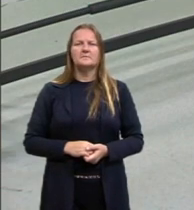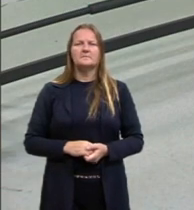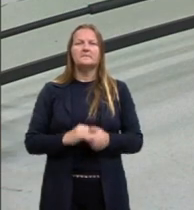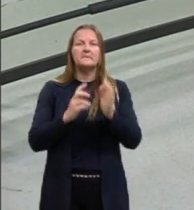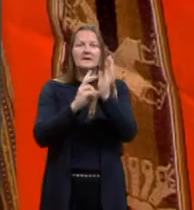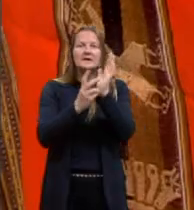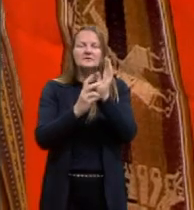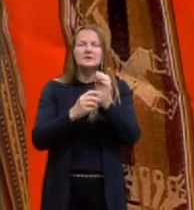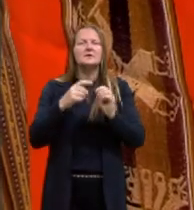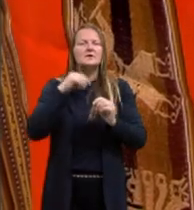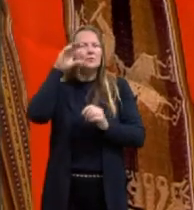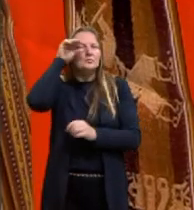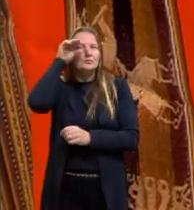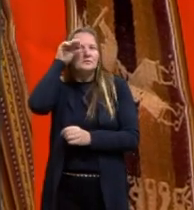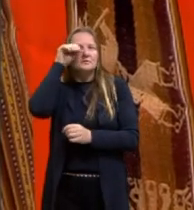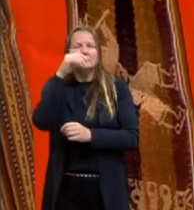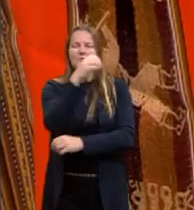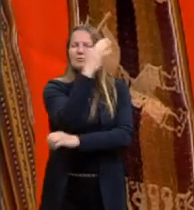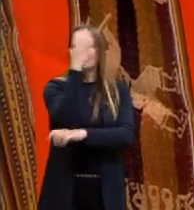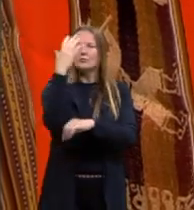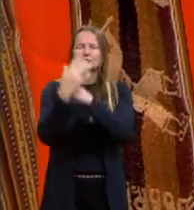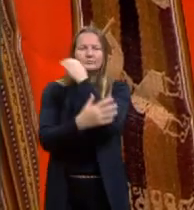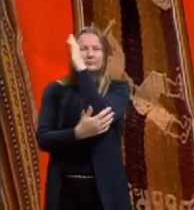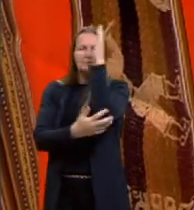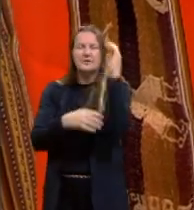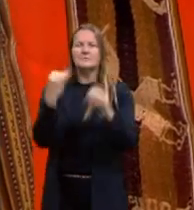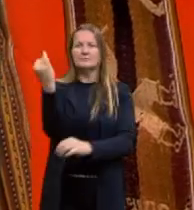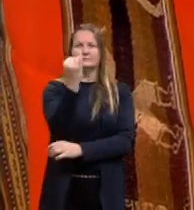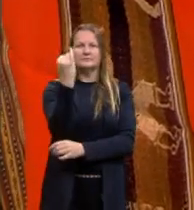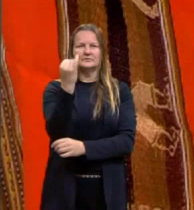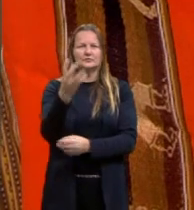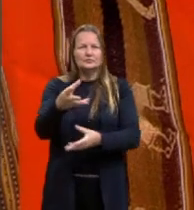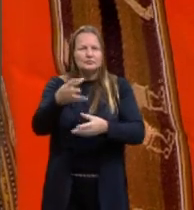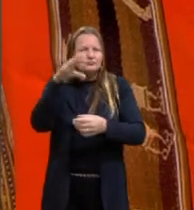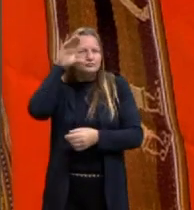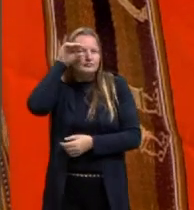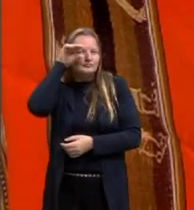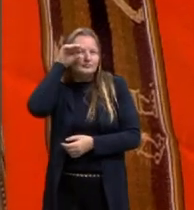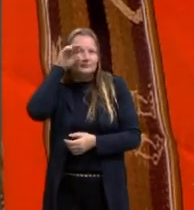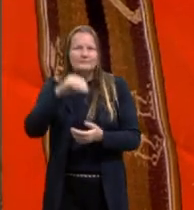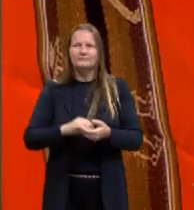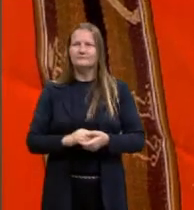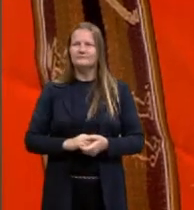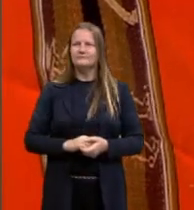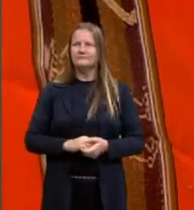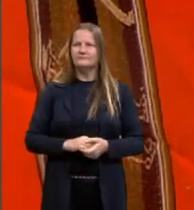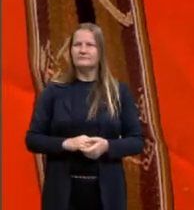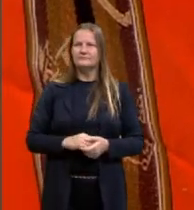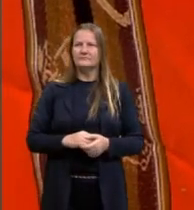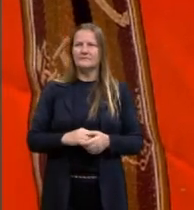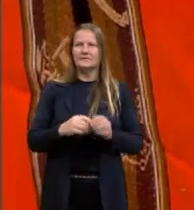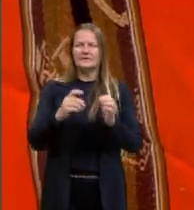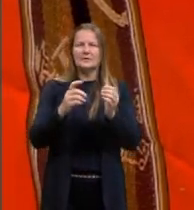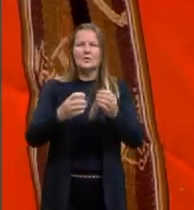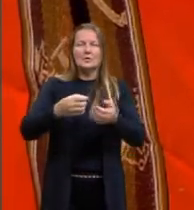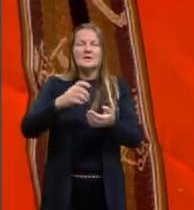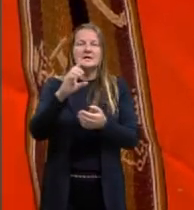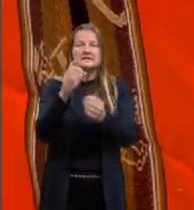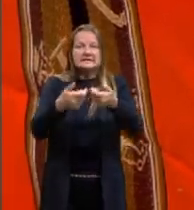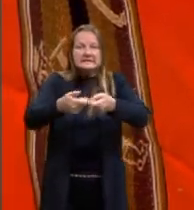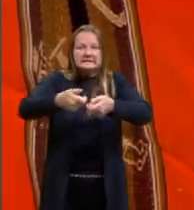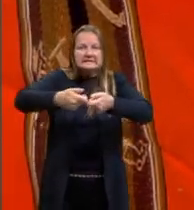da observação da natureza. Isso é muito potente, né? Porque nós temos aqui, na cestaria, por exemplo,